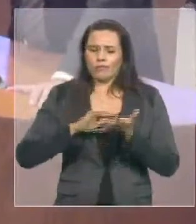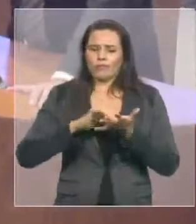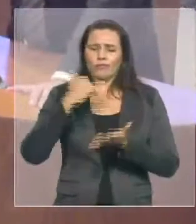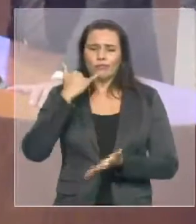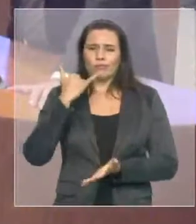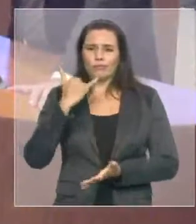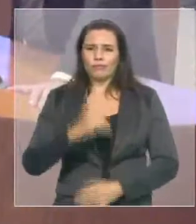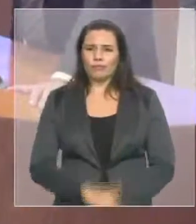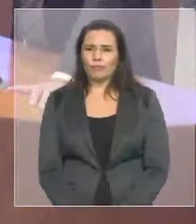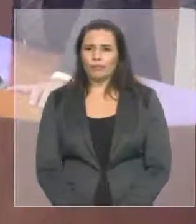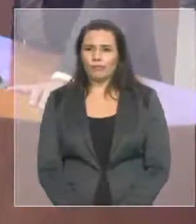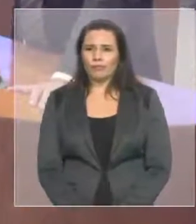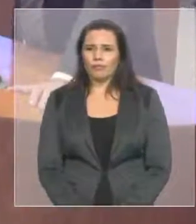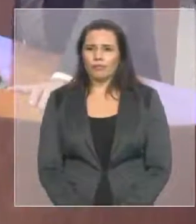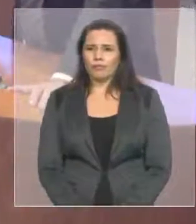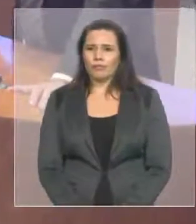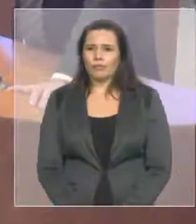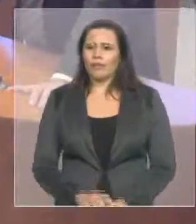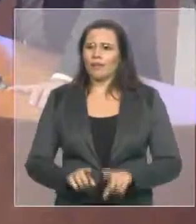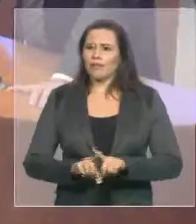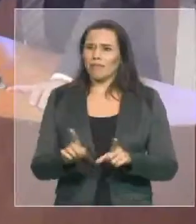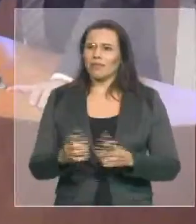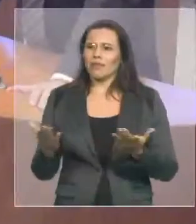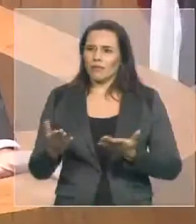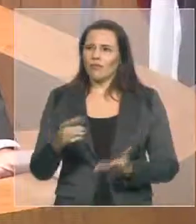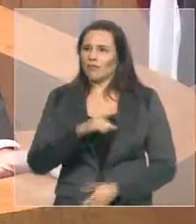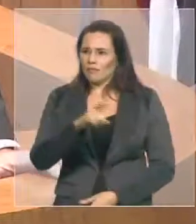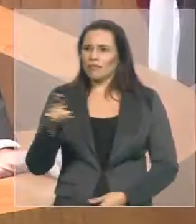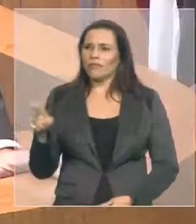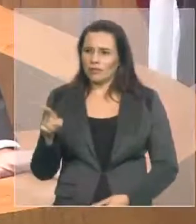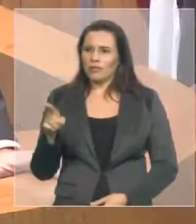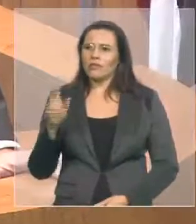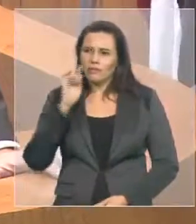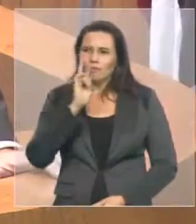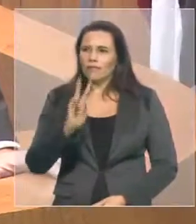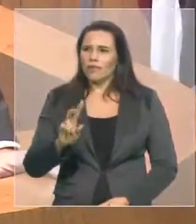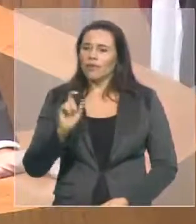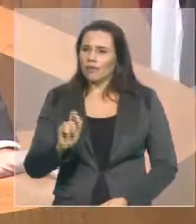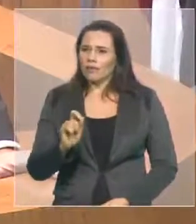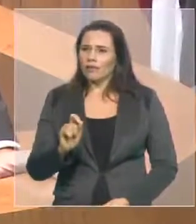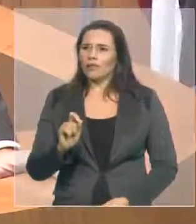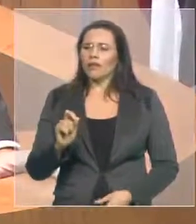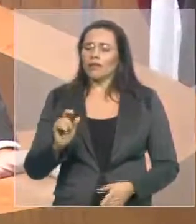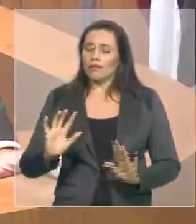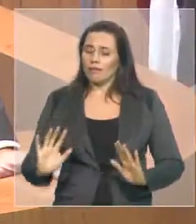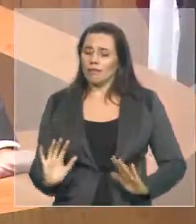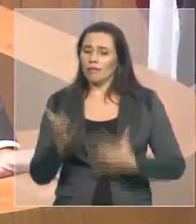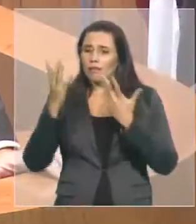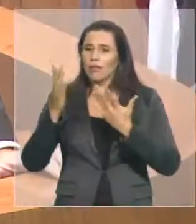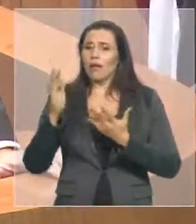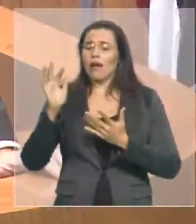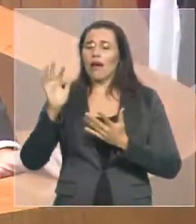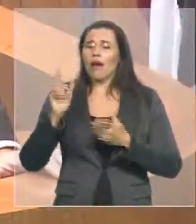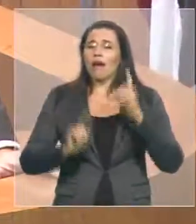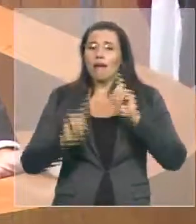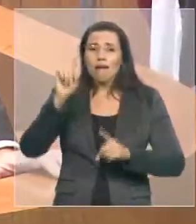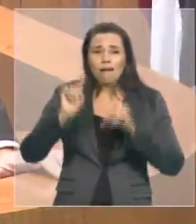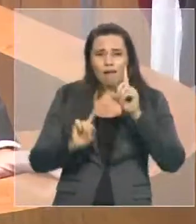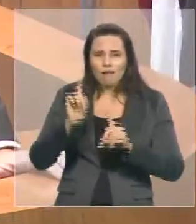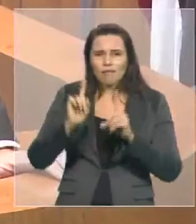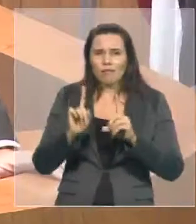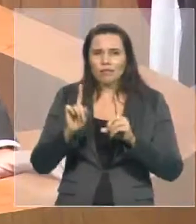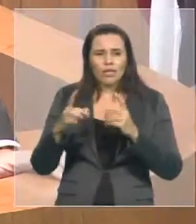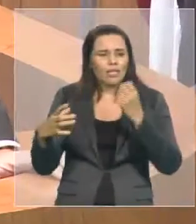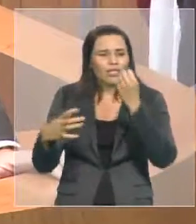todos comentam a questão da segurança que foi no Carnaval. pontos isolados de violência sempre irão existir.